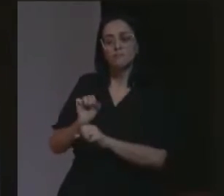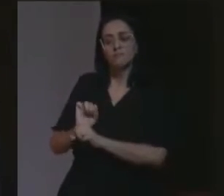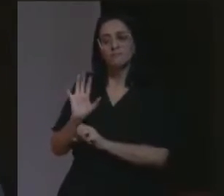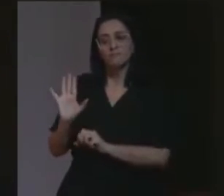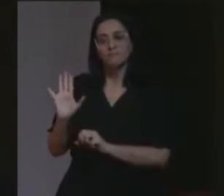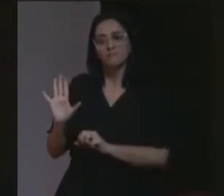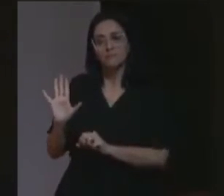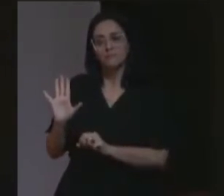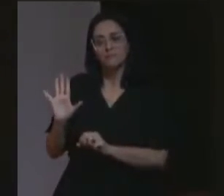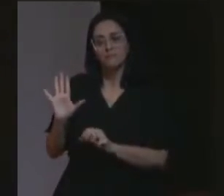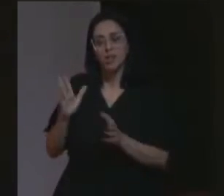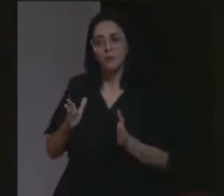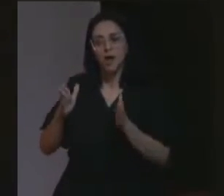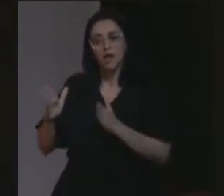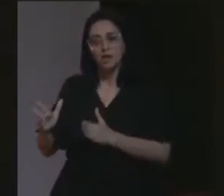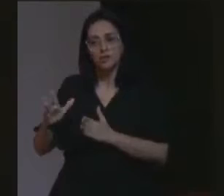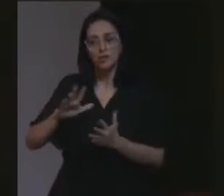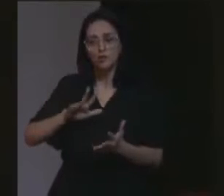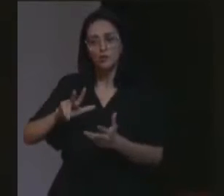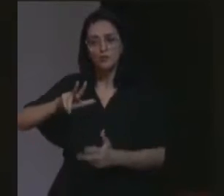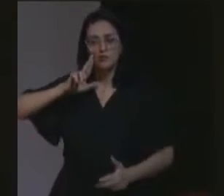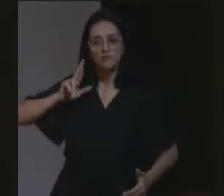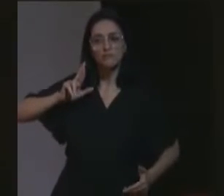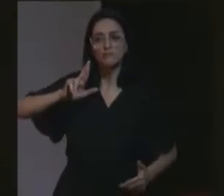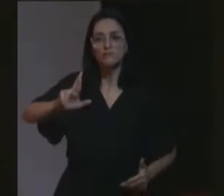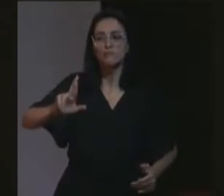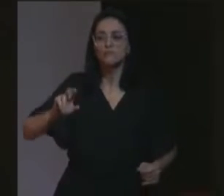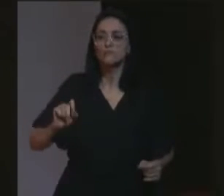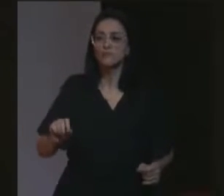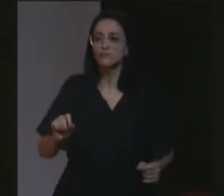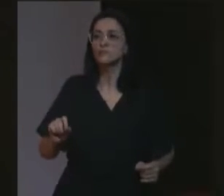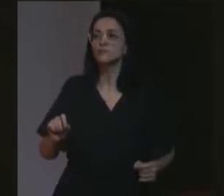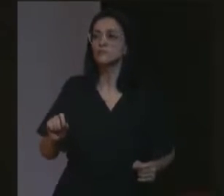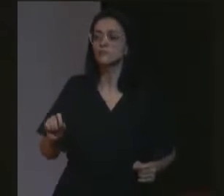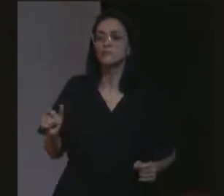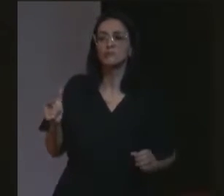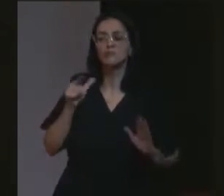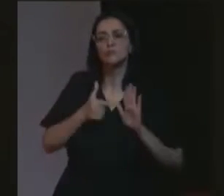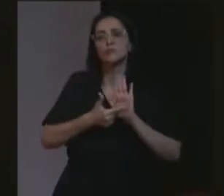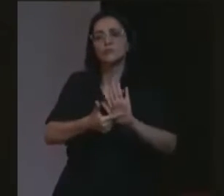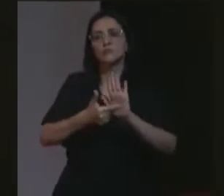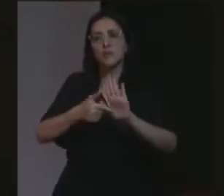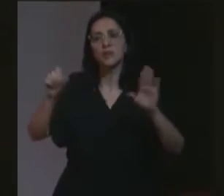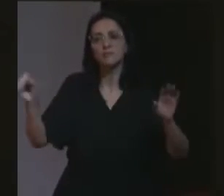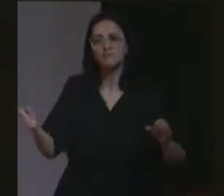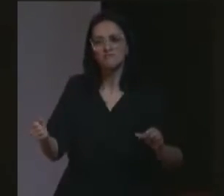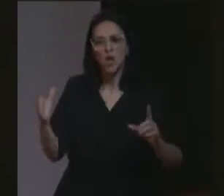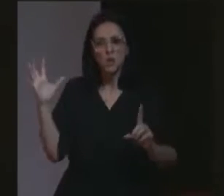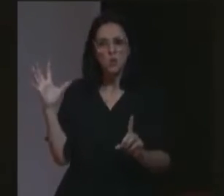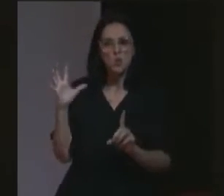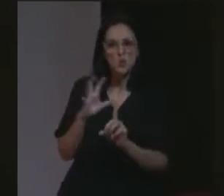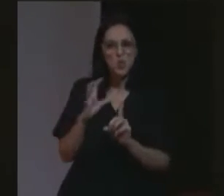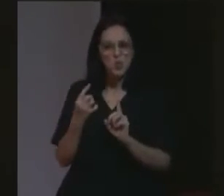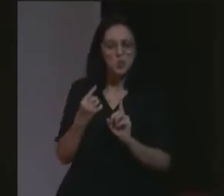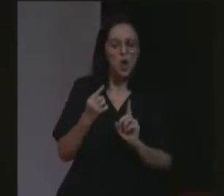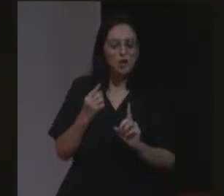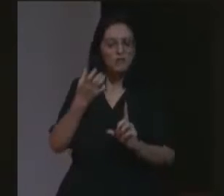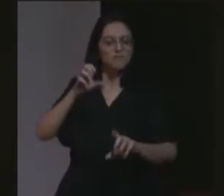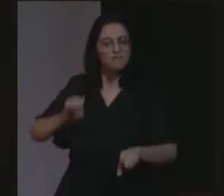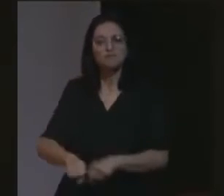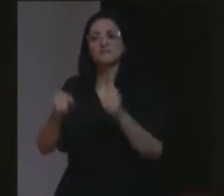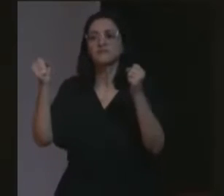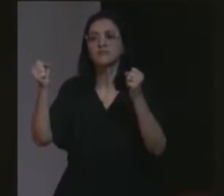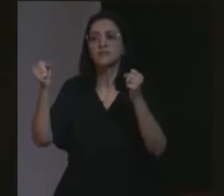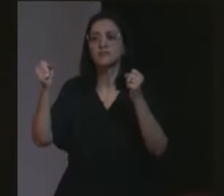e dar ao mundo uma resposta que rompe com a barbárie, que transcende